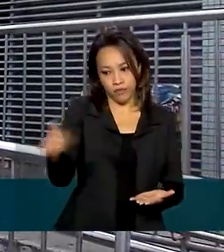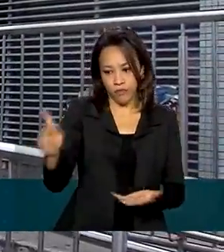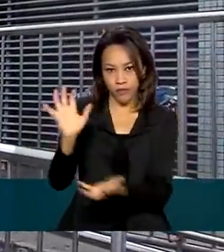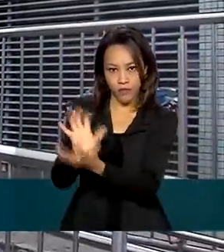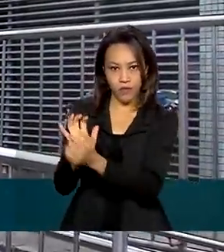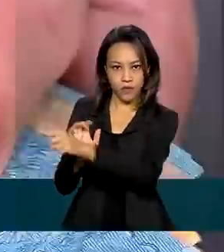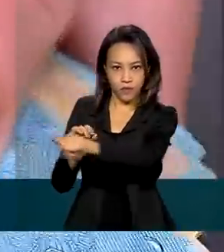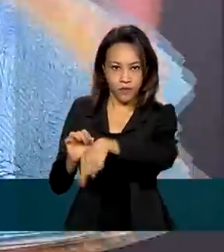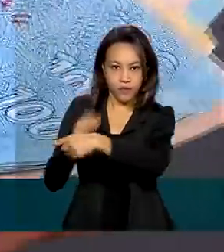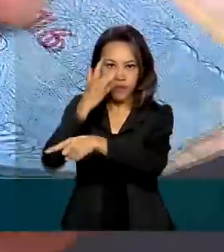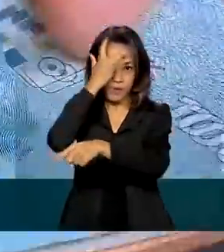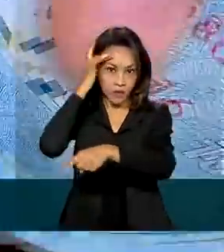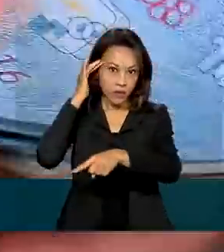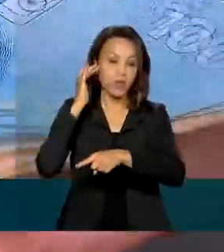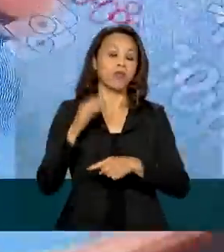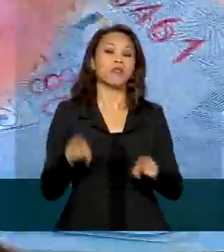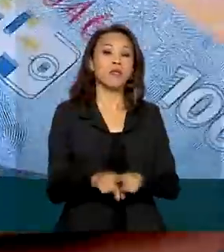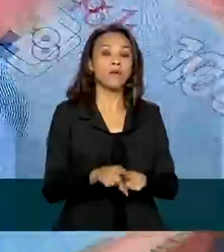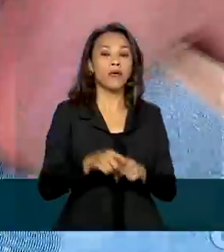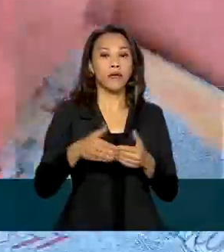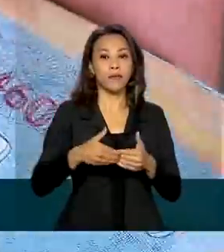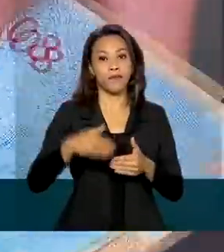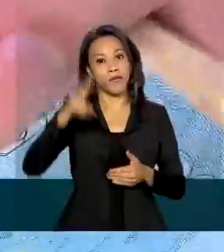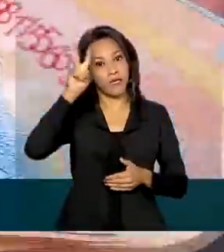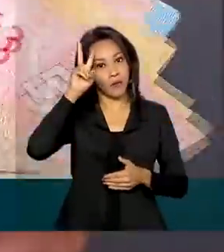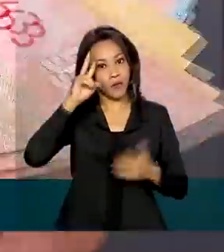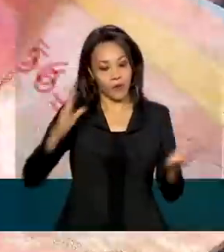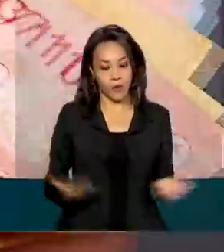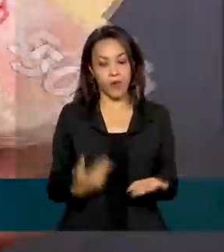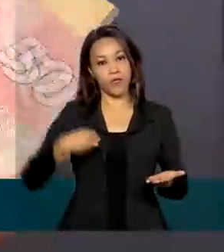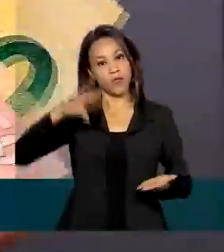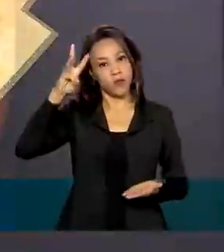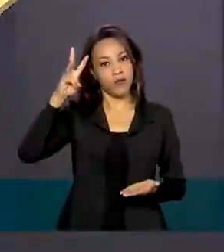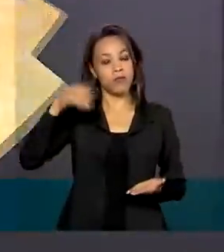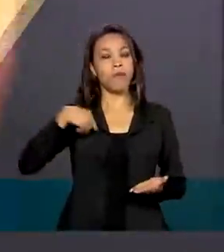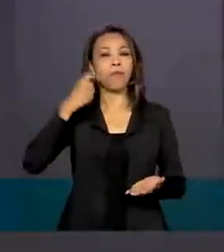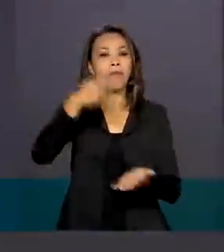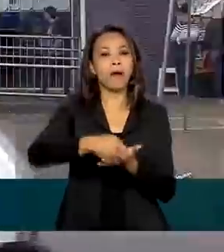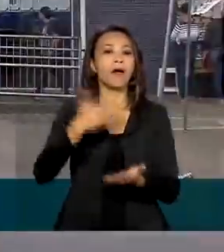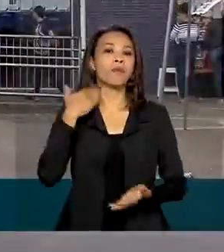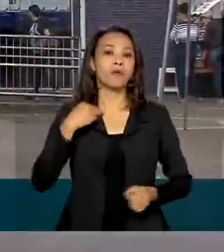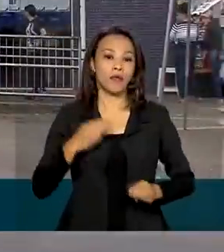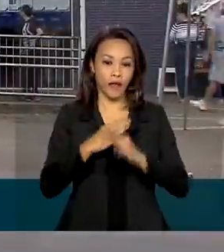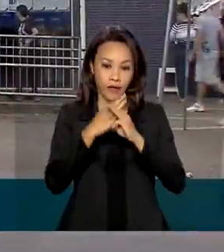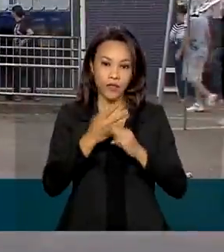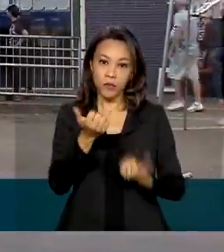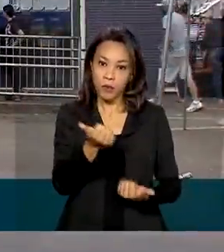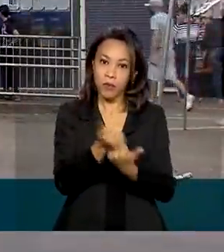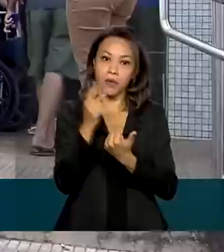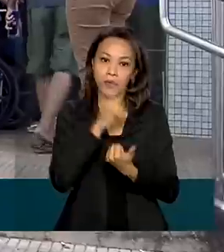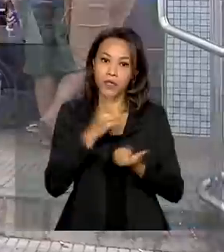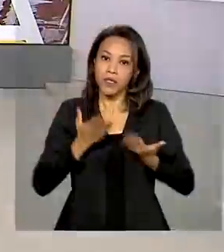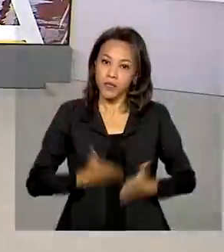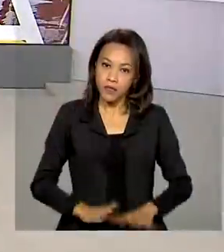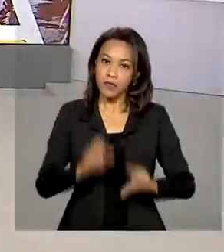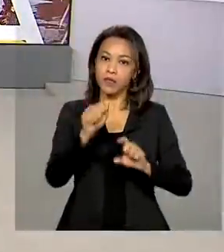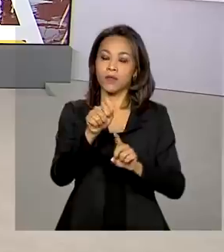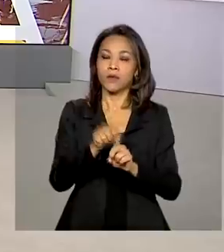Nesta segunda-feira, a Caixa também paga o auxílio emergencial e o auxílio extensão para nascidos em junho.